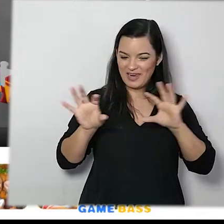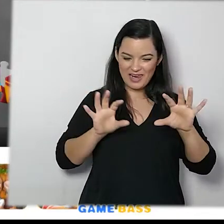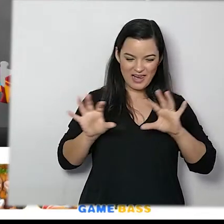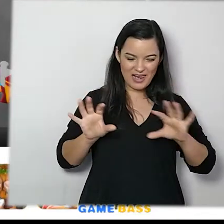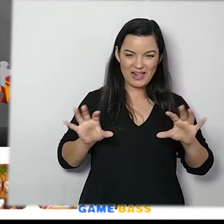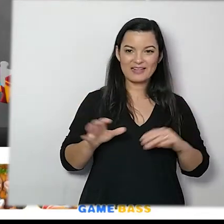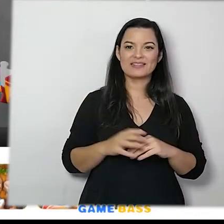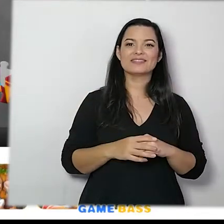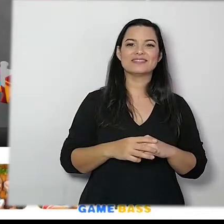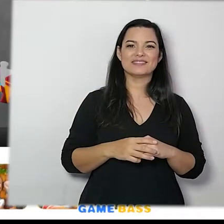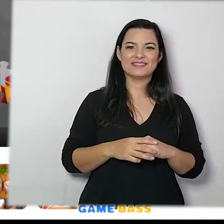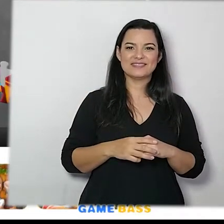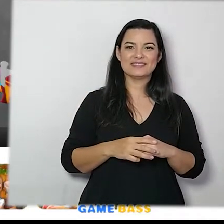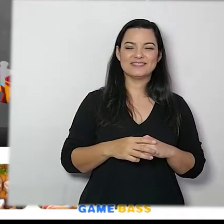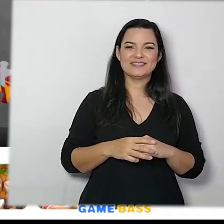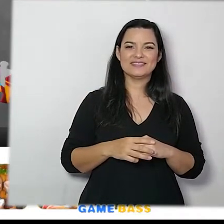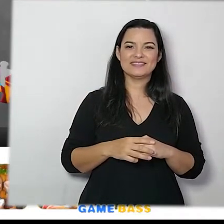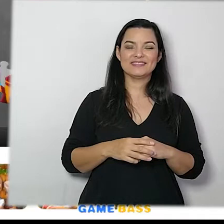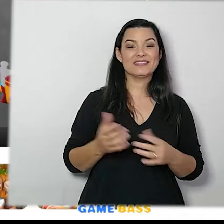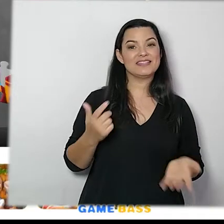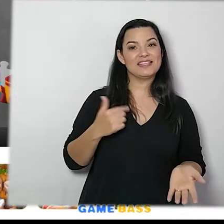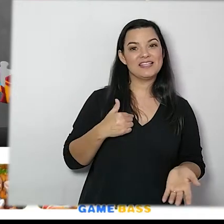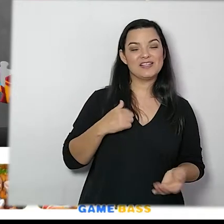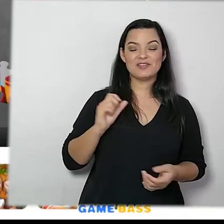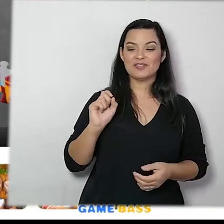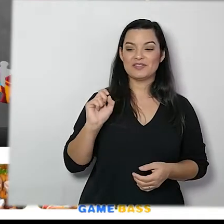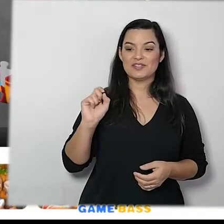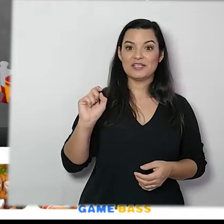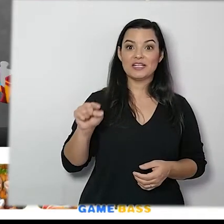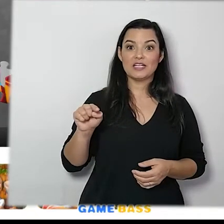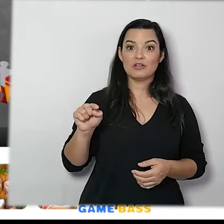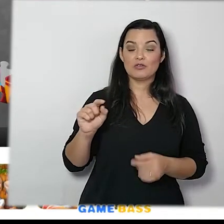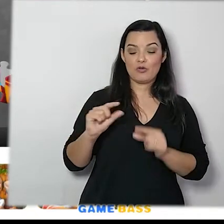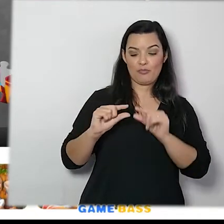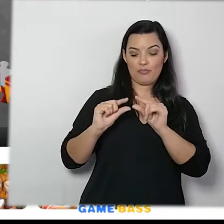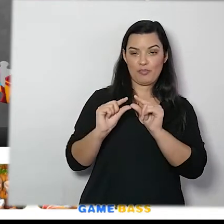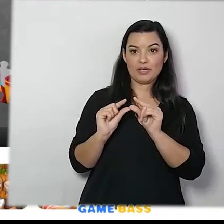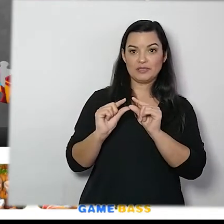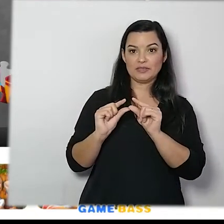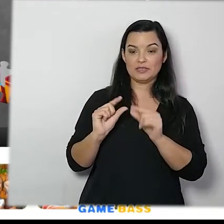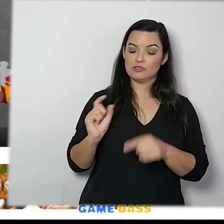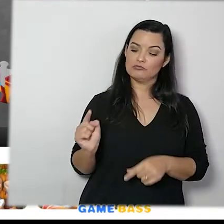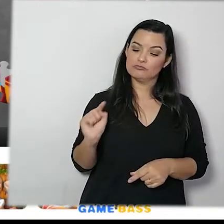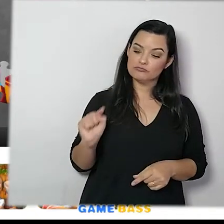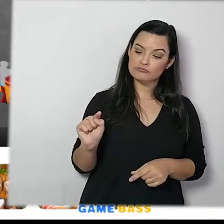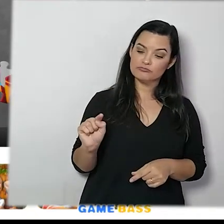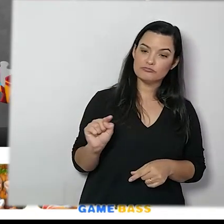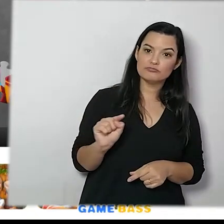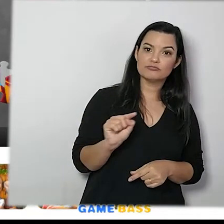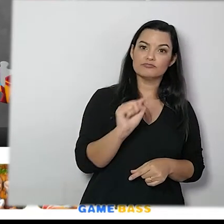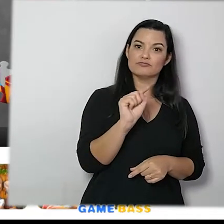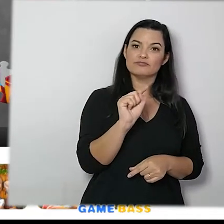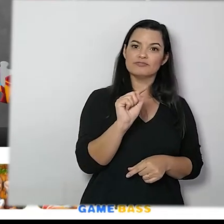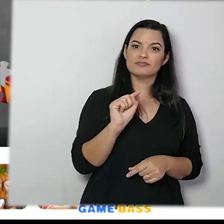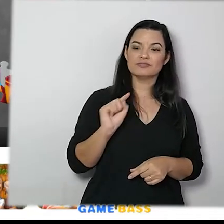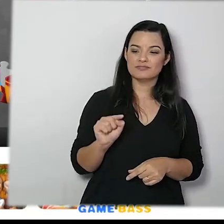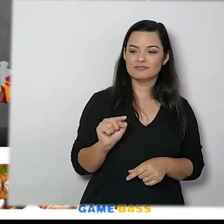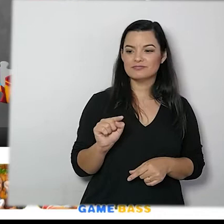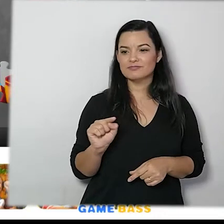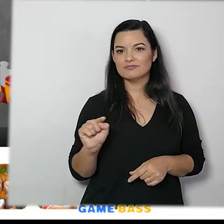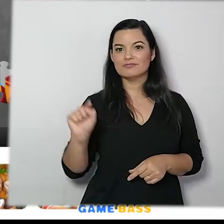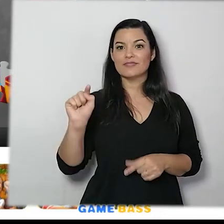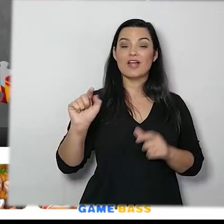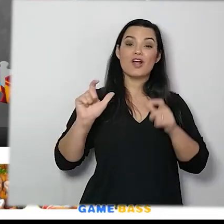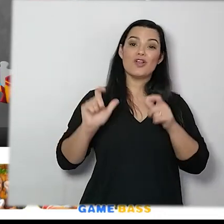bem bagunçadas. Eu clico na peça e arrasto para o lugar